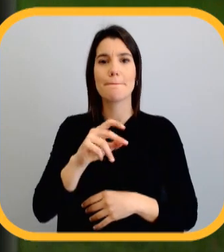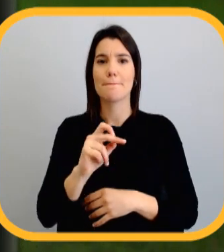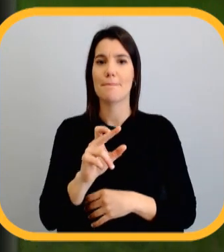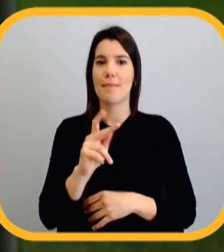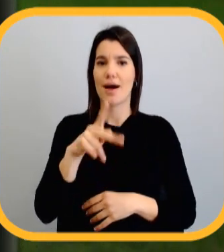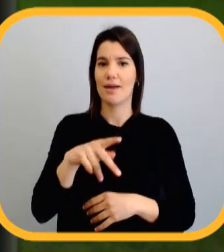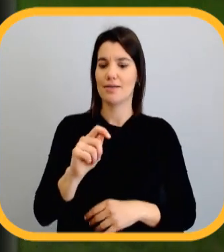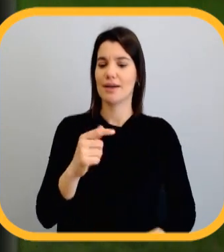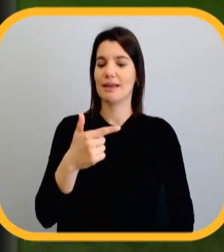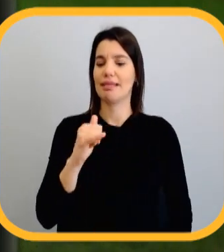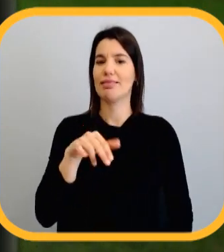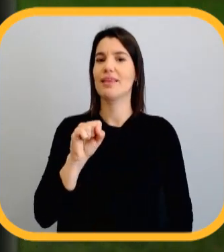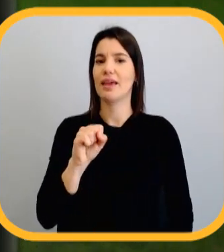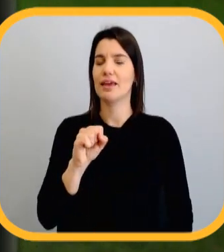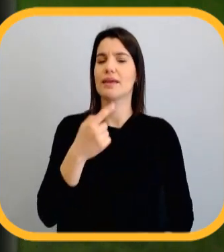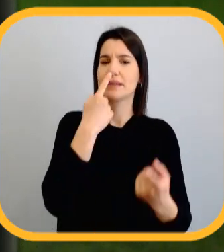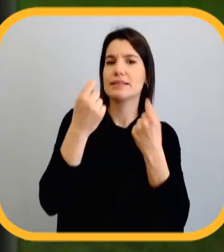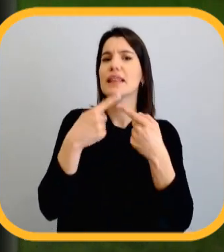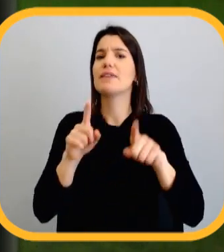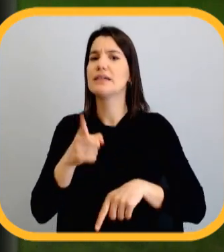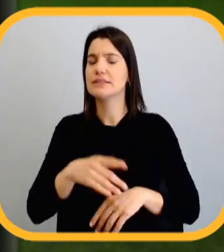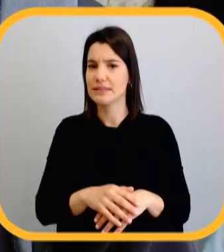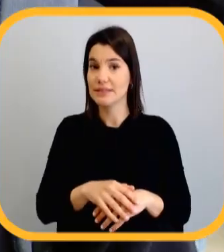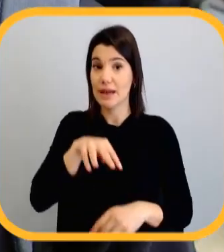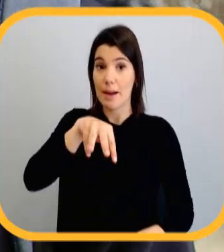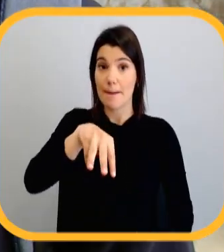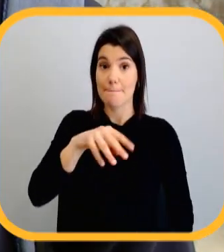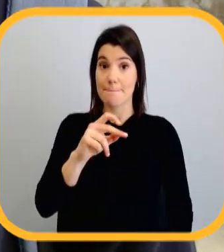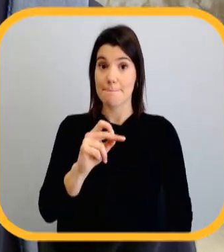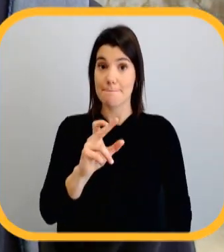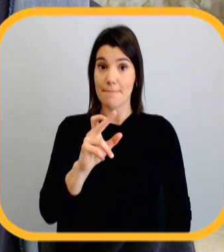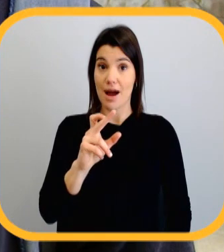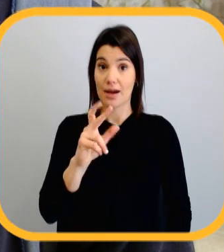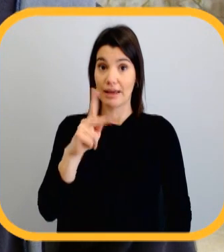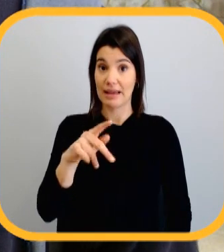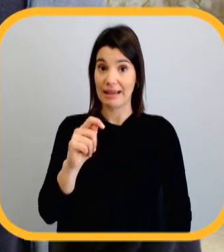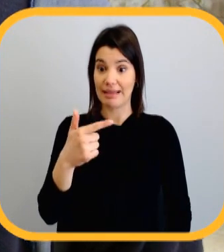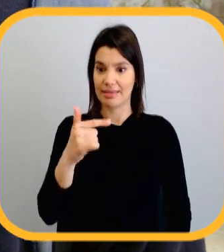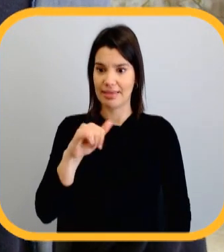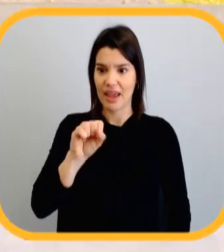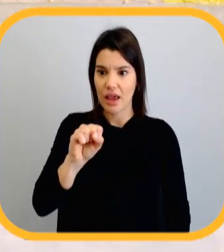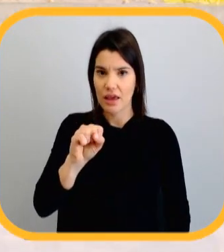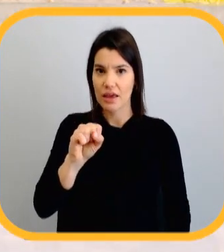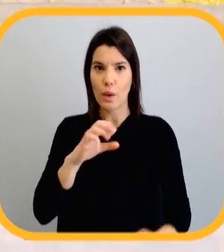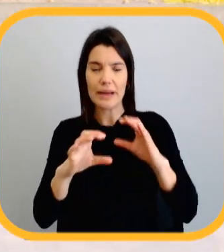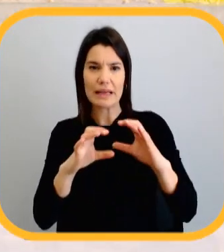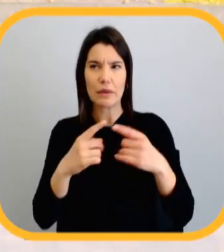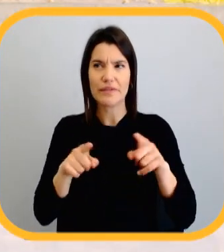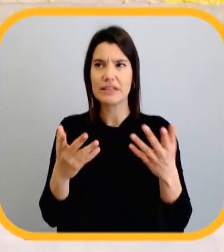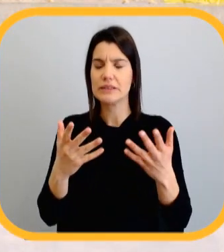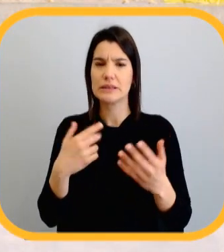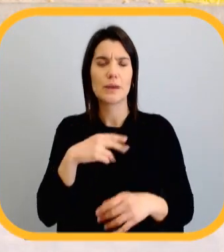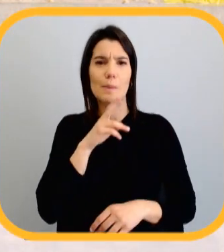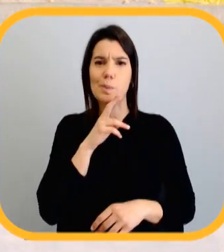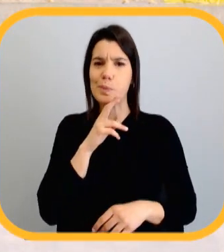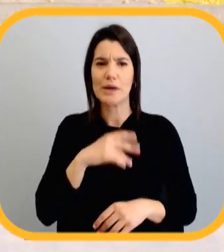marketing político. Sabes quais são as suas diferenças e semelhanças? O marketing político e a comunicação política? Não sei muito bem responder